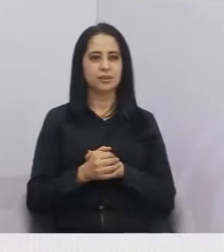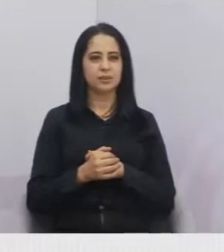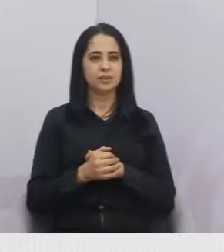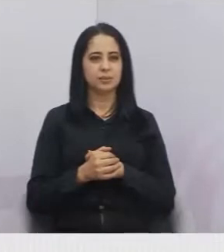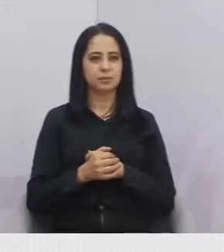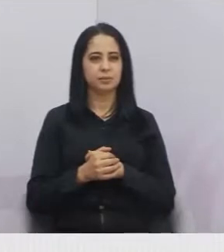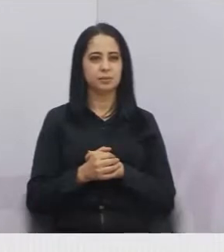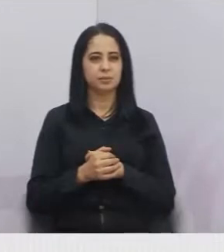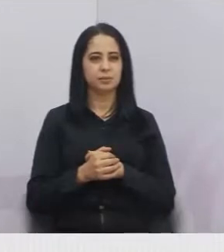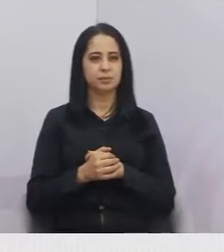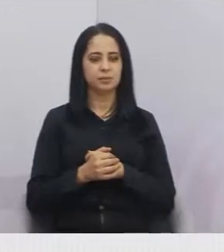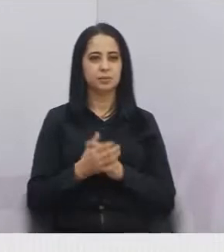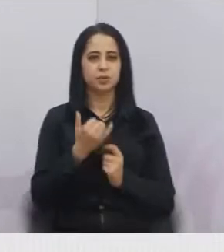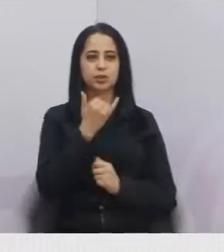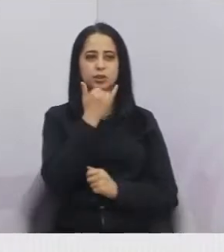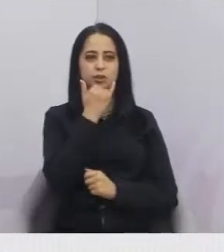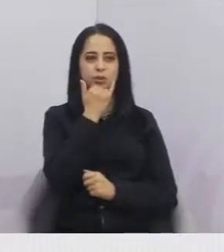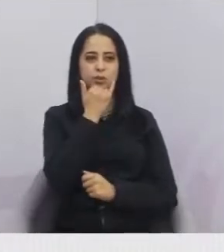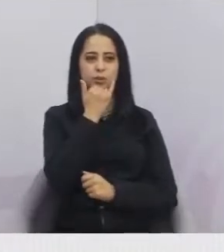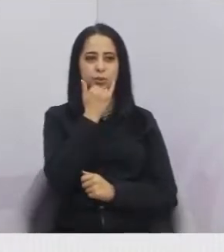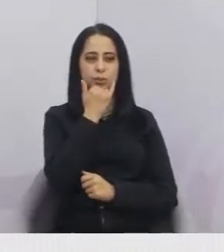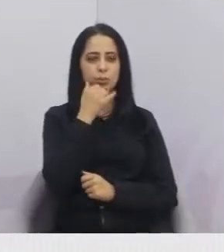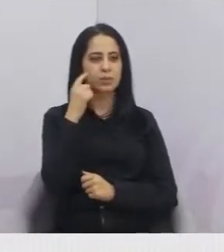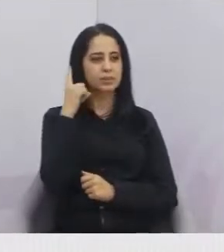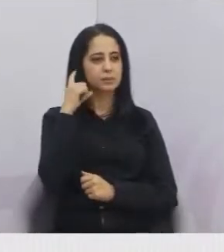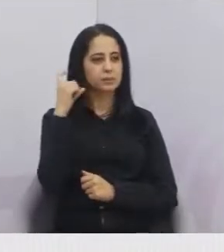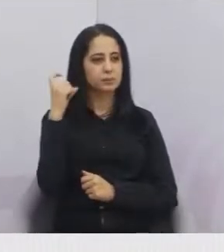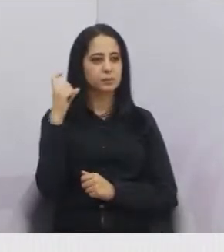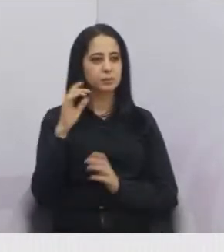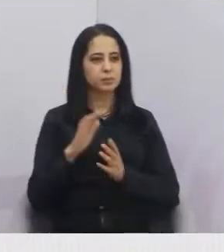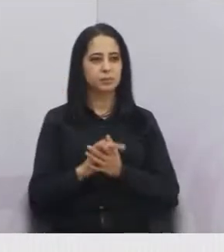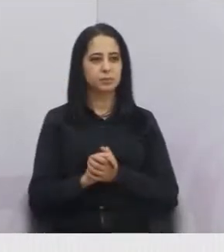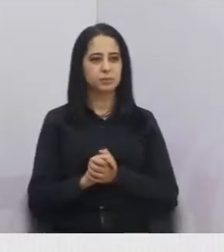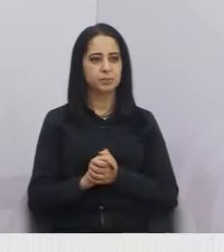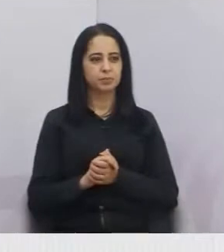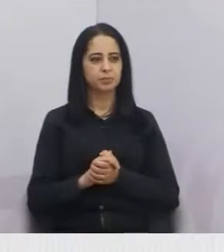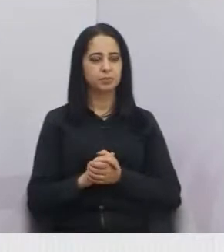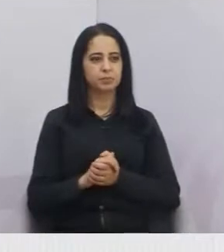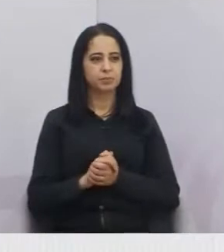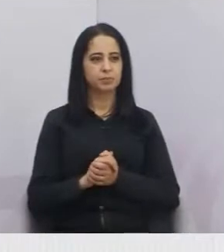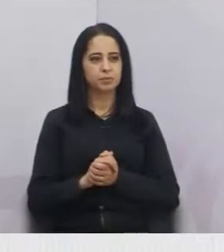pode até ver, pelo vídeo aí, como está os matos aqui.